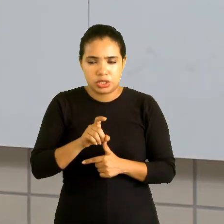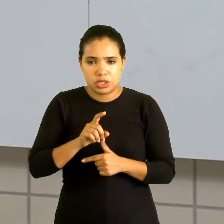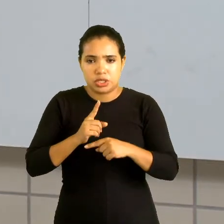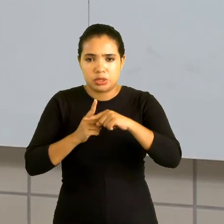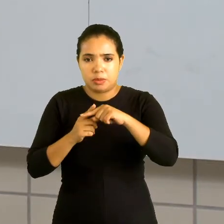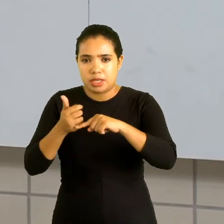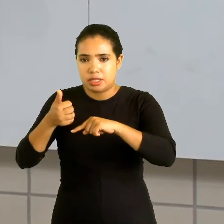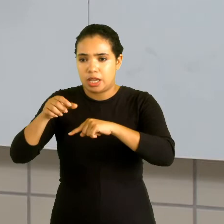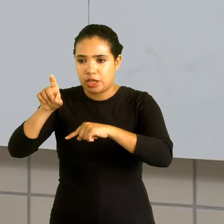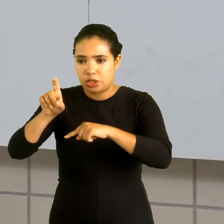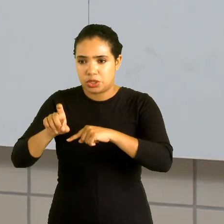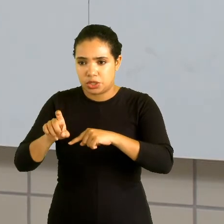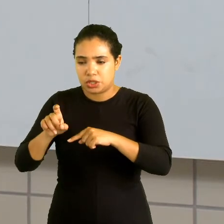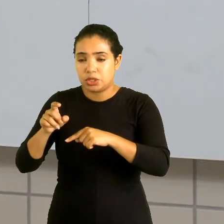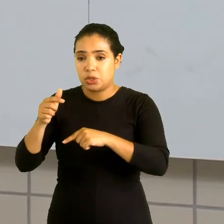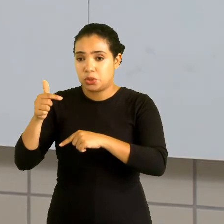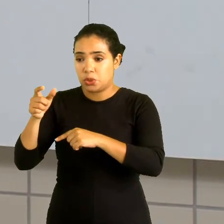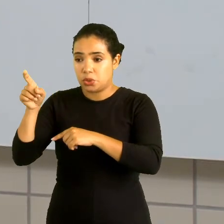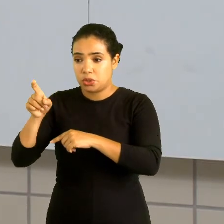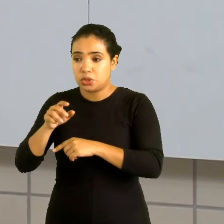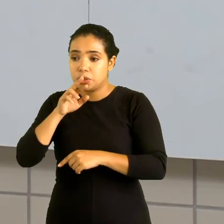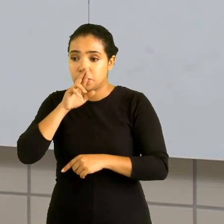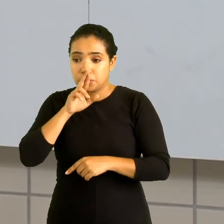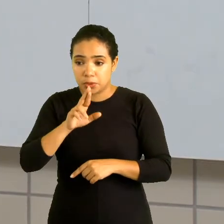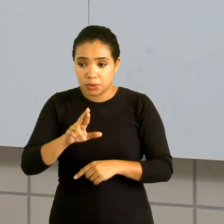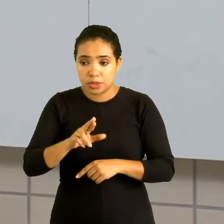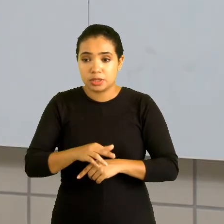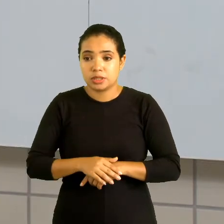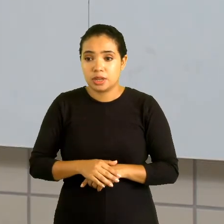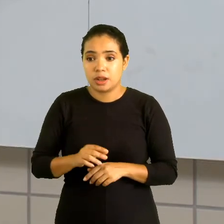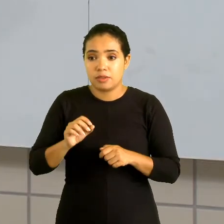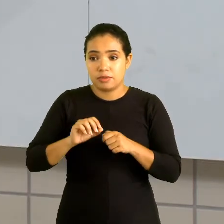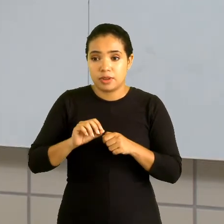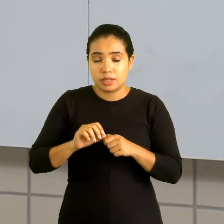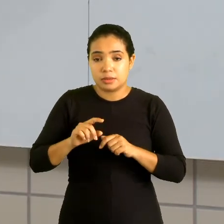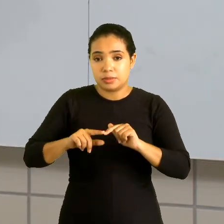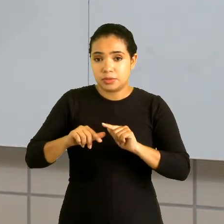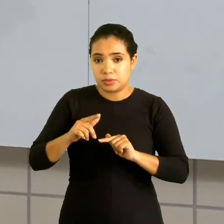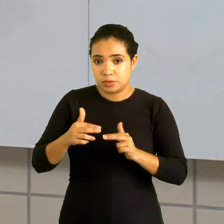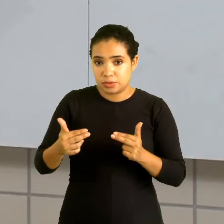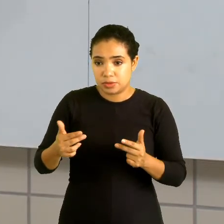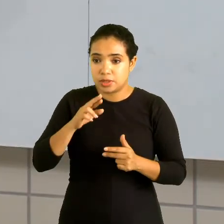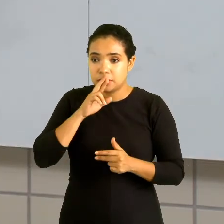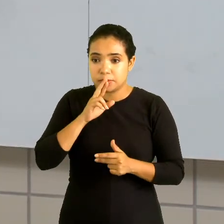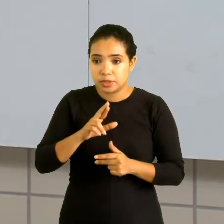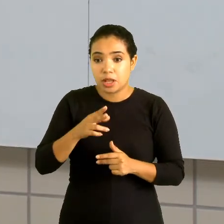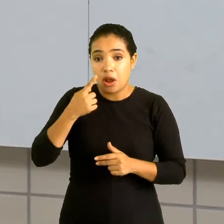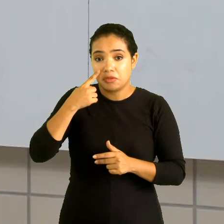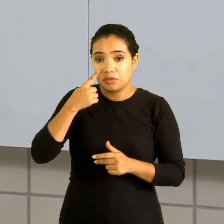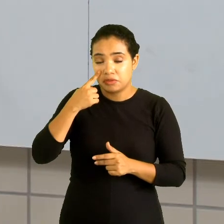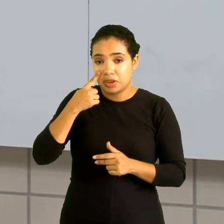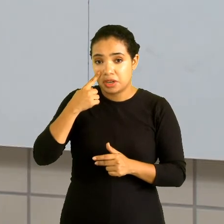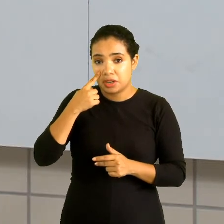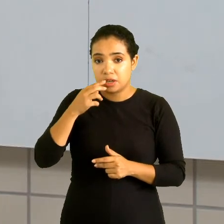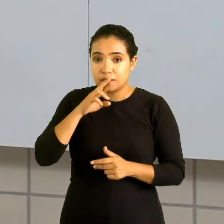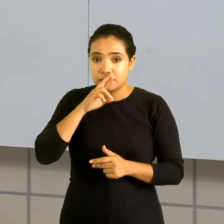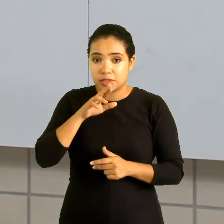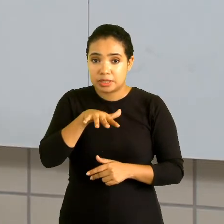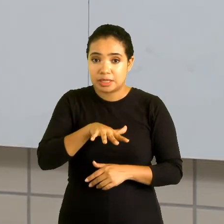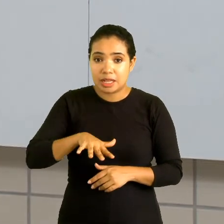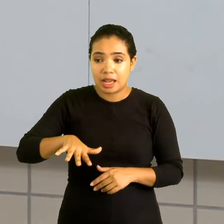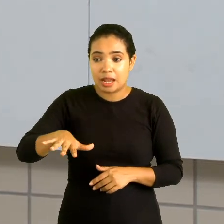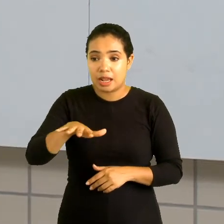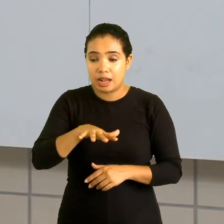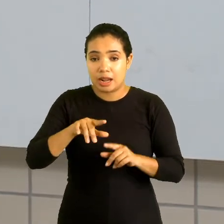por 2x, deu esse resultado, façam o produto. e verifiquem se vai dar a área